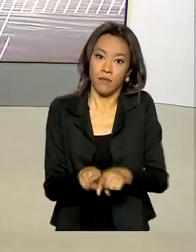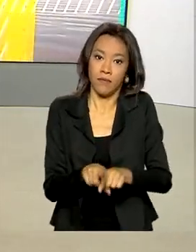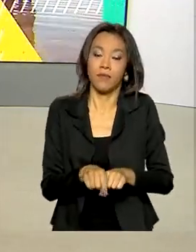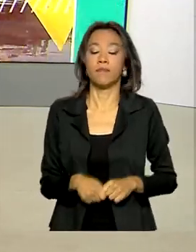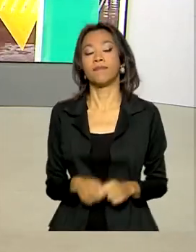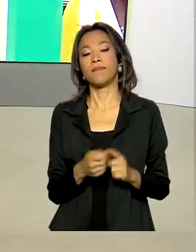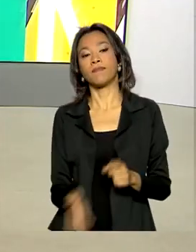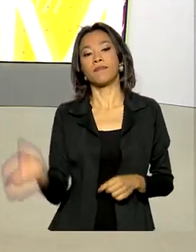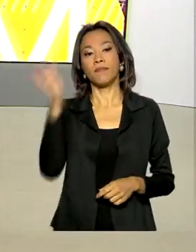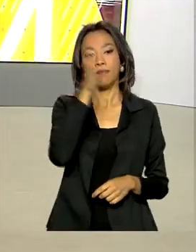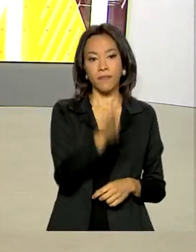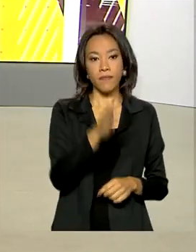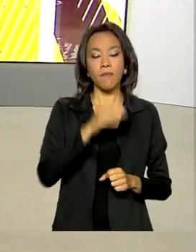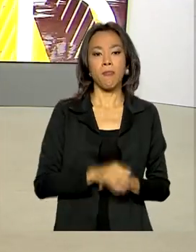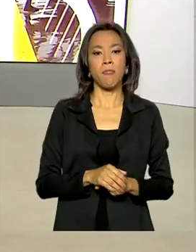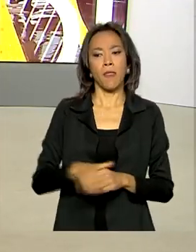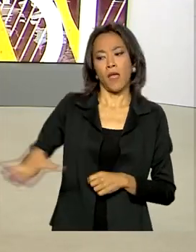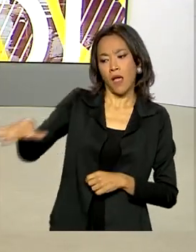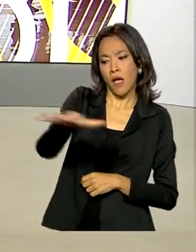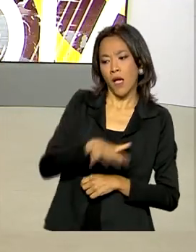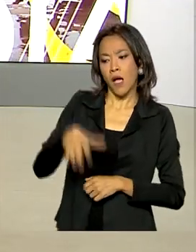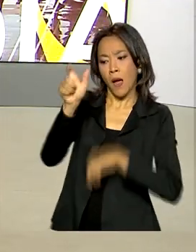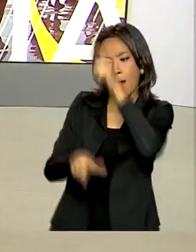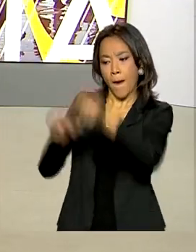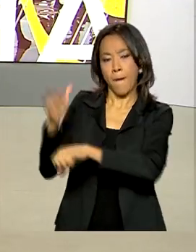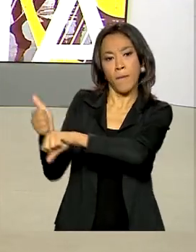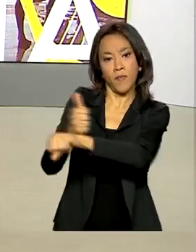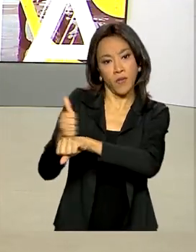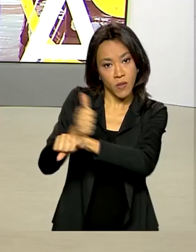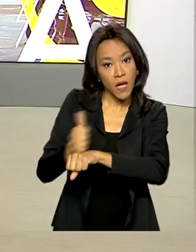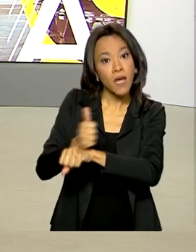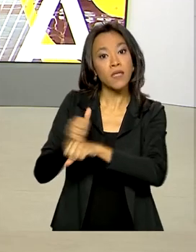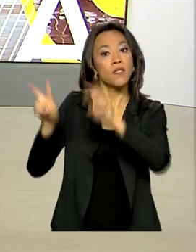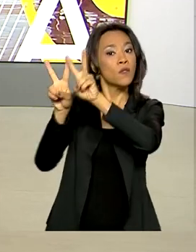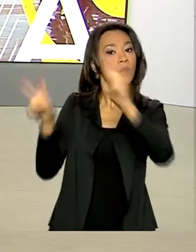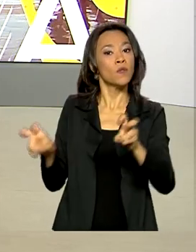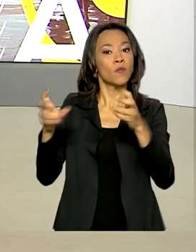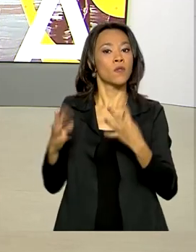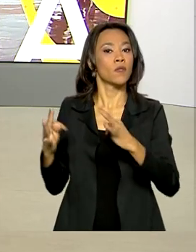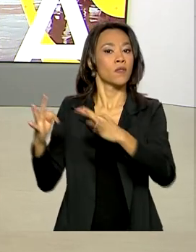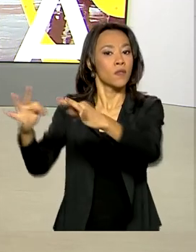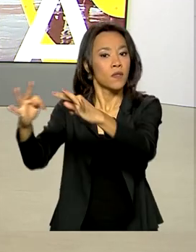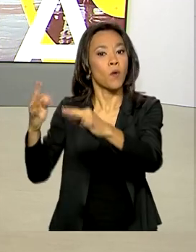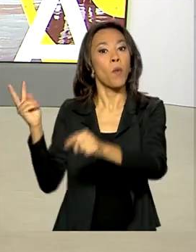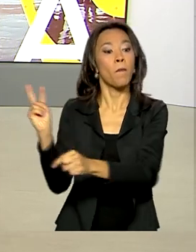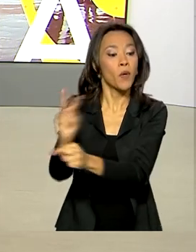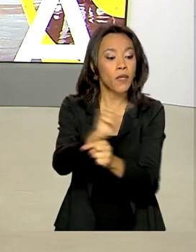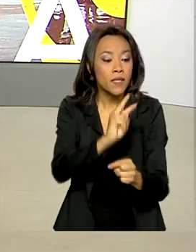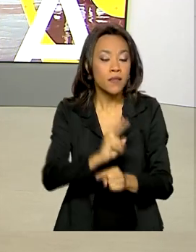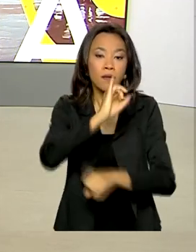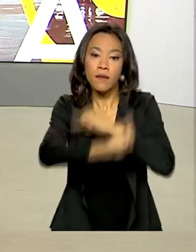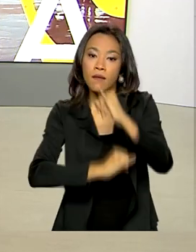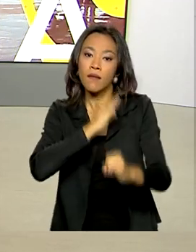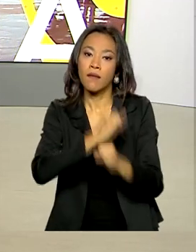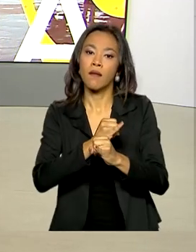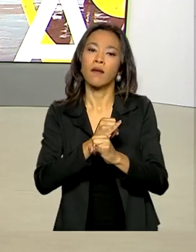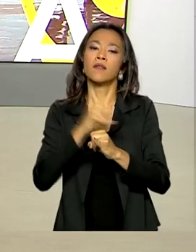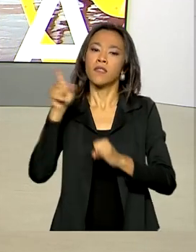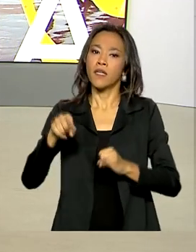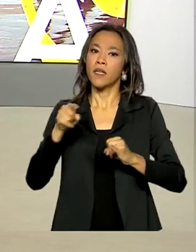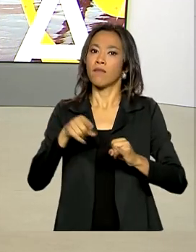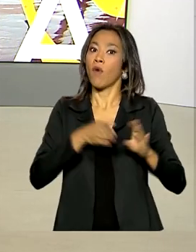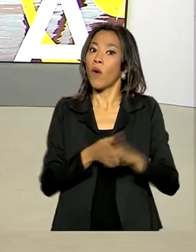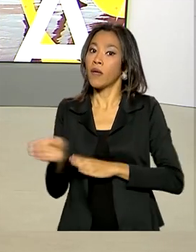Especialistas em tecnologia da informação participam de um treinamento sobre proteção cibernética comandado pelo Ministério da